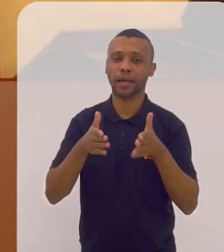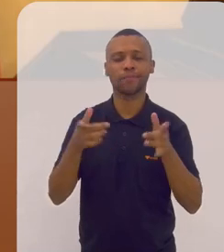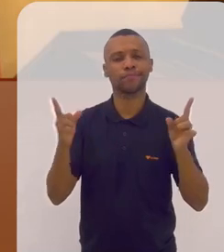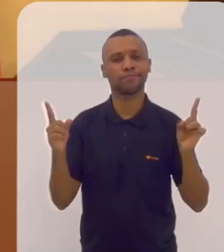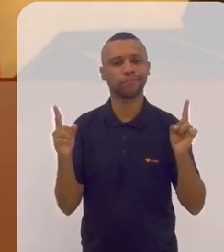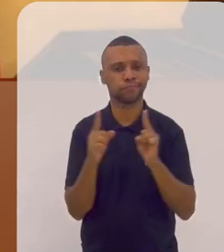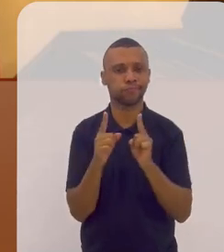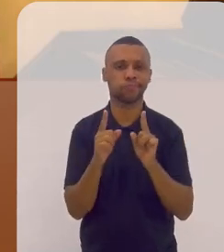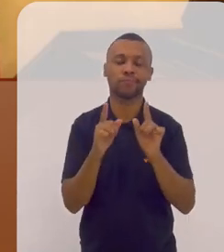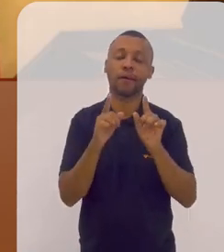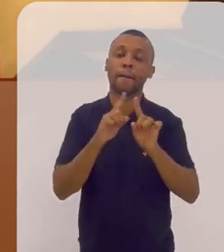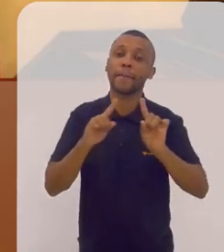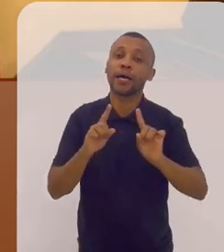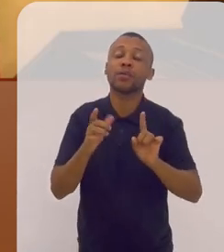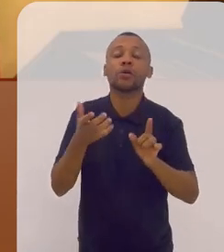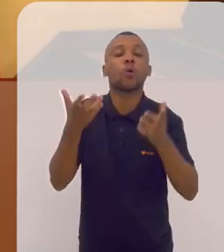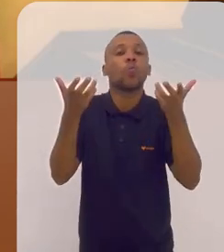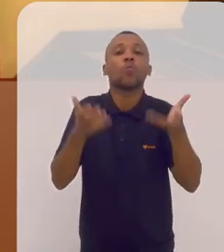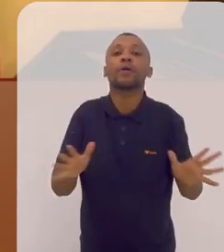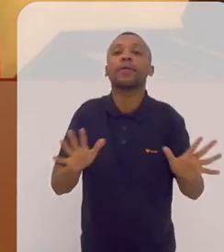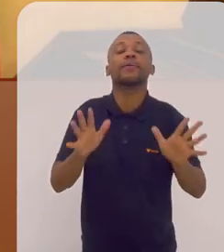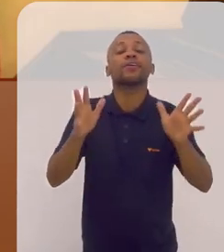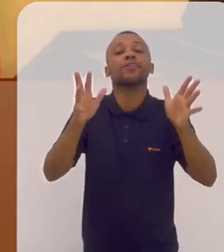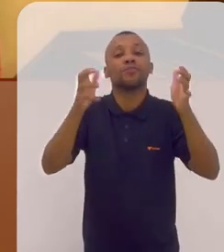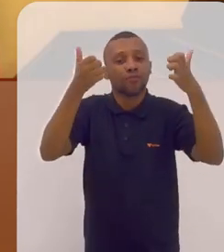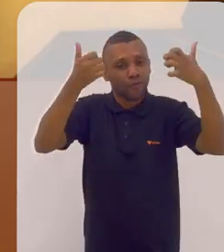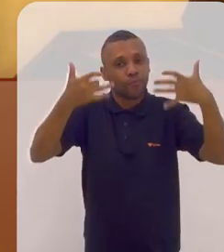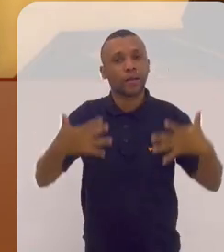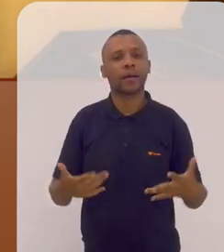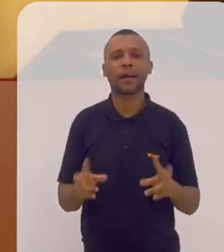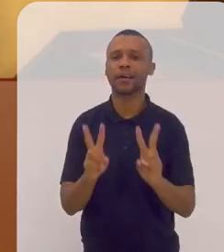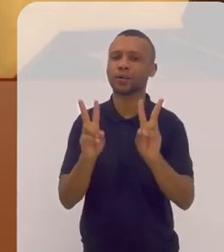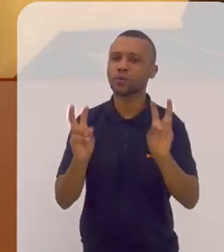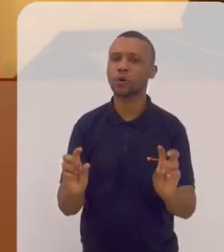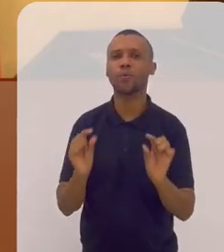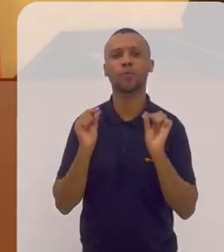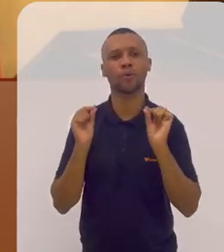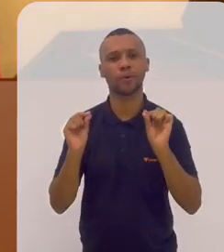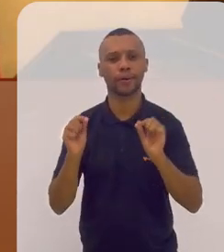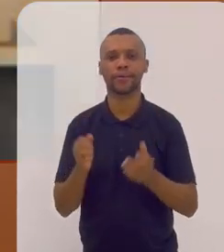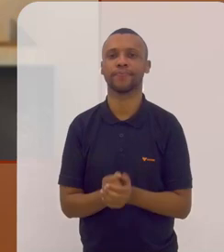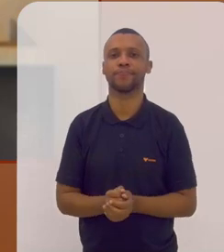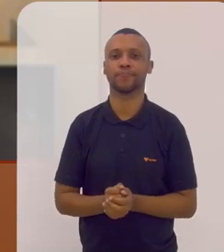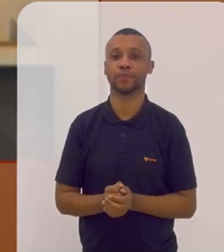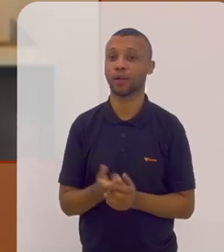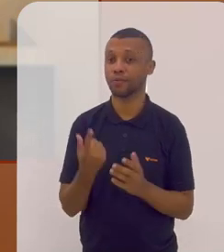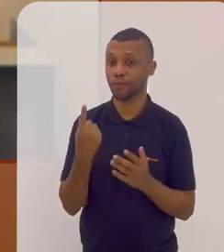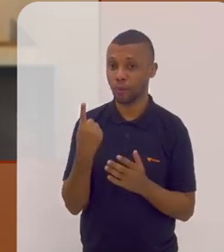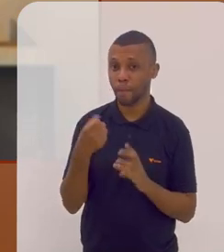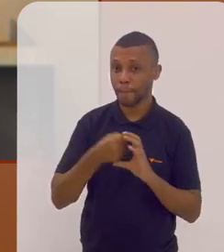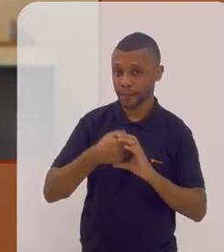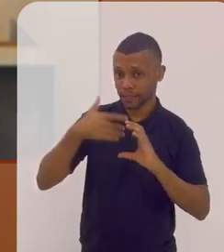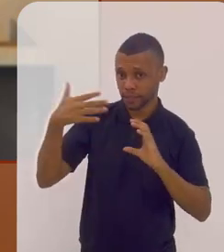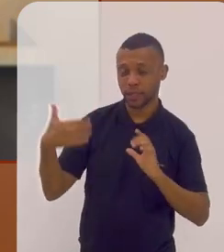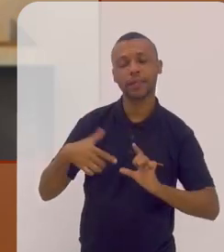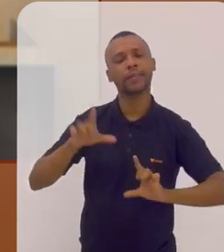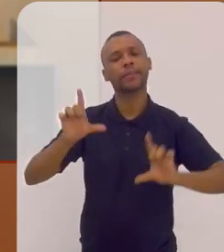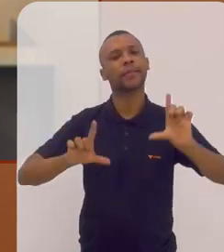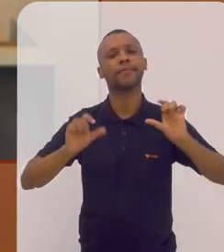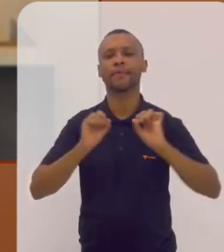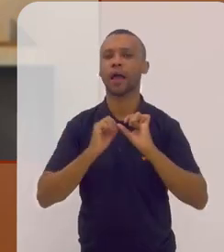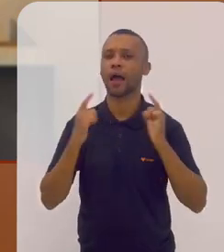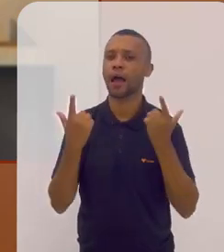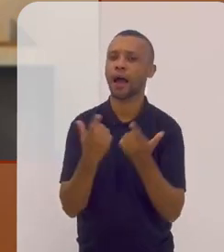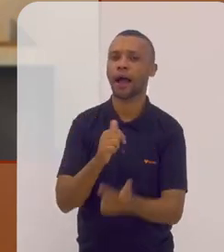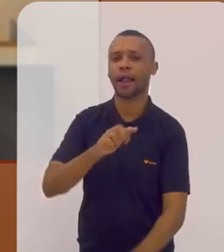ficando mais curtinho mas eu não queria deixar de falar sobre um aspecto aqui da